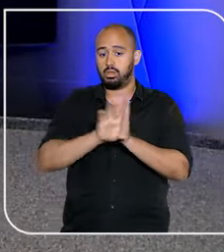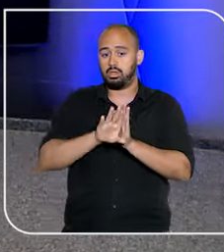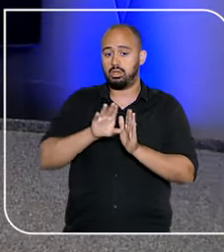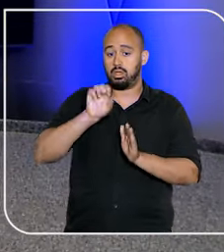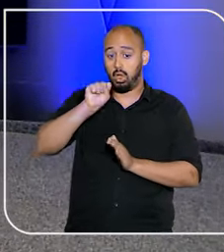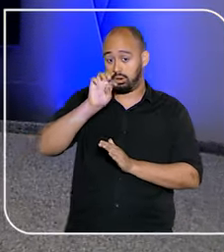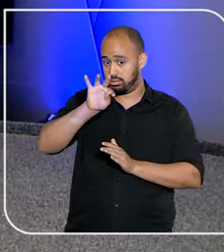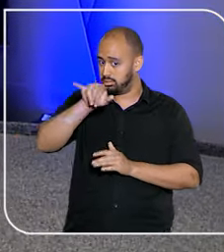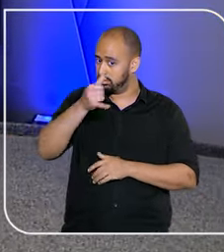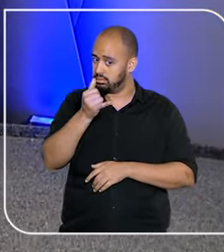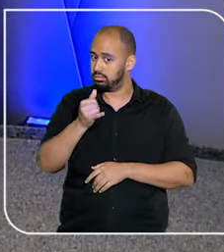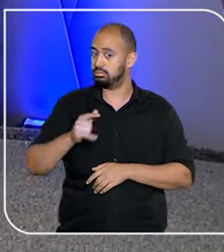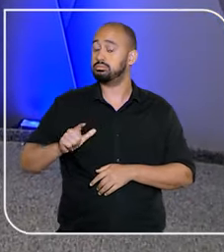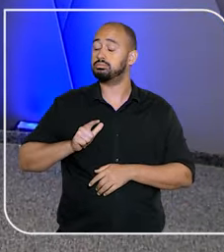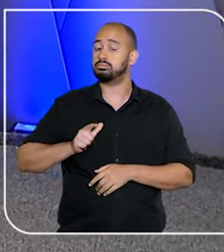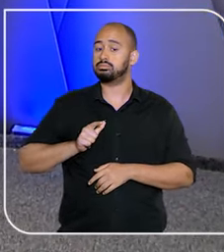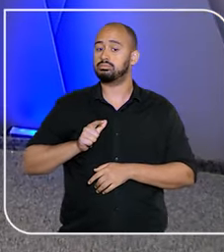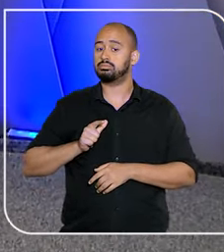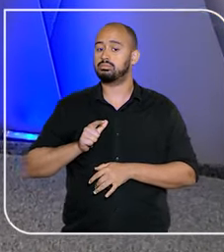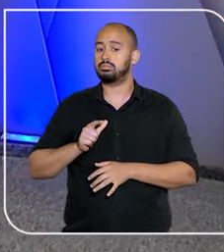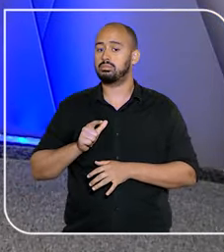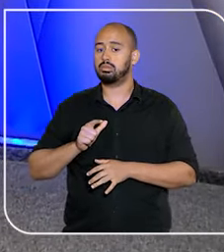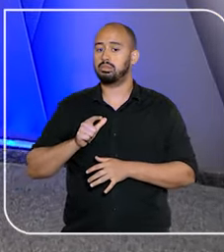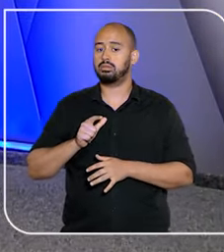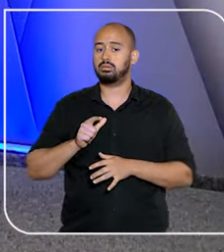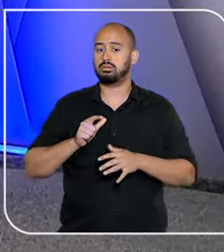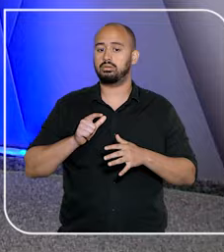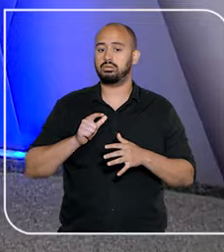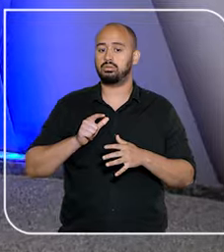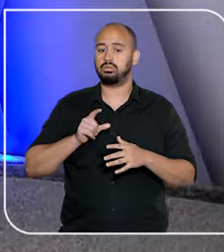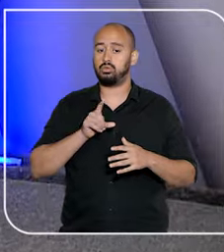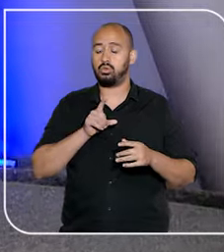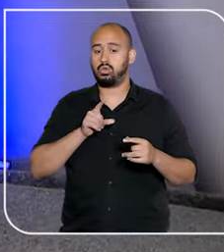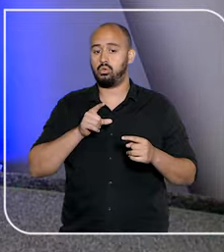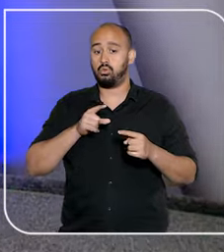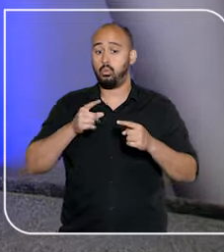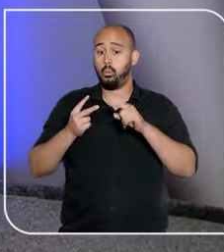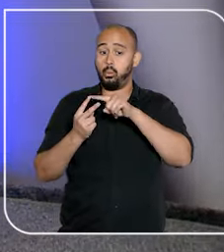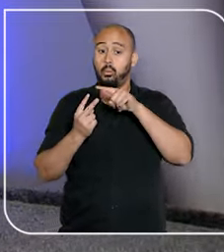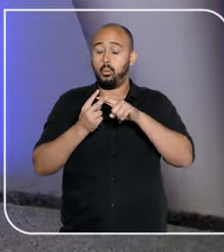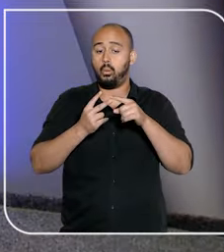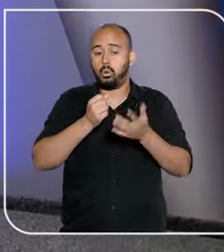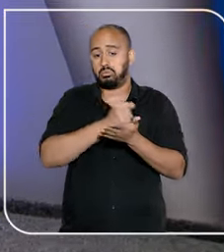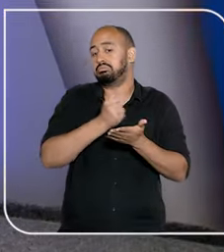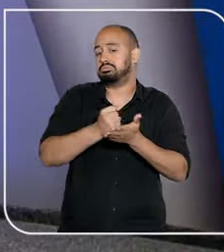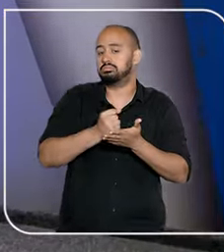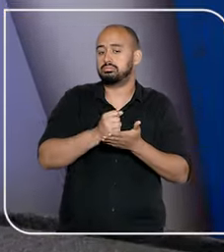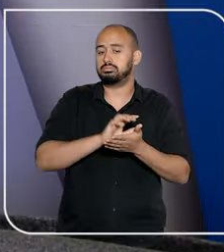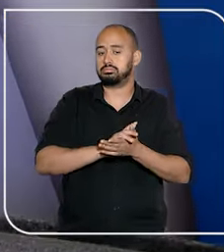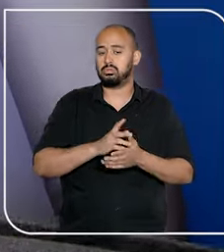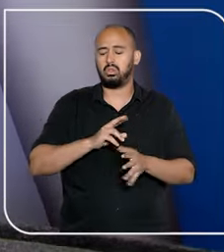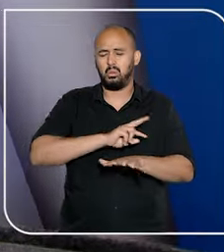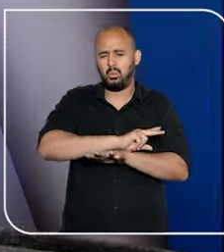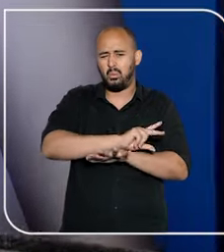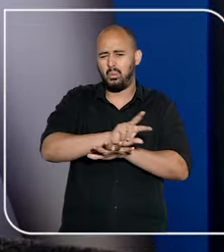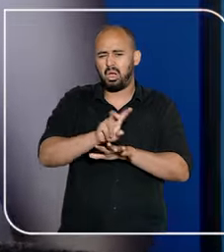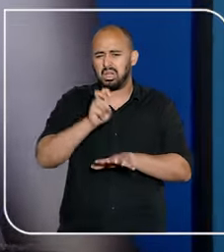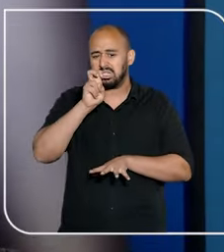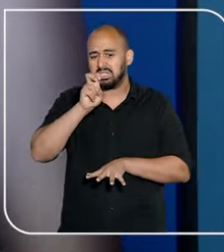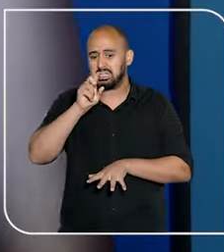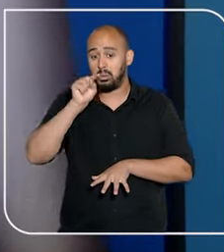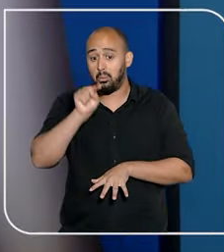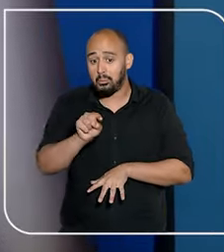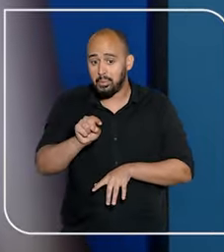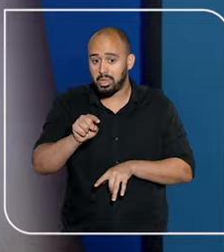ao Superior Tribunal de Justiça envolvem a rescisão unilateral de contrato. Foram mais de 5 mil